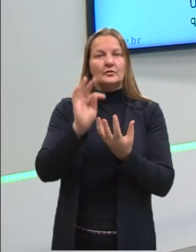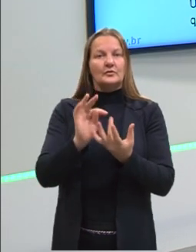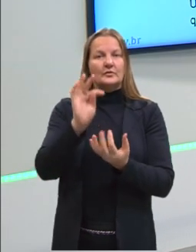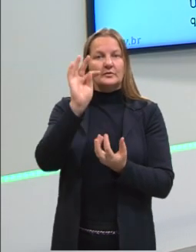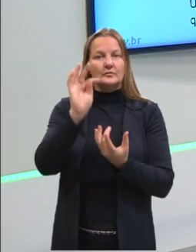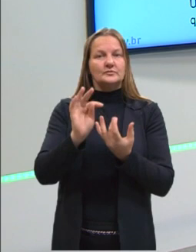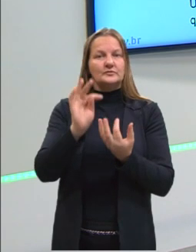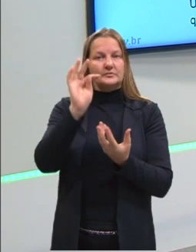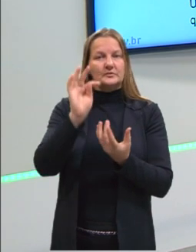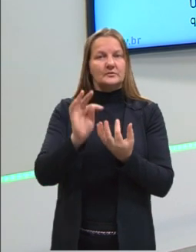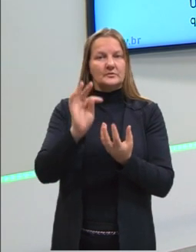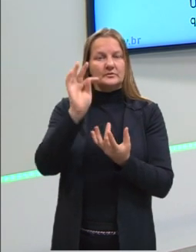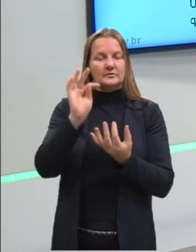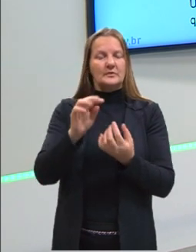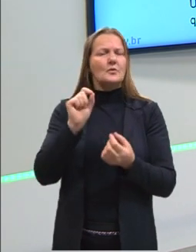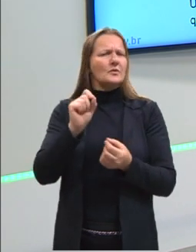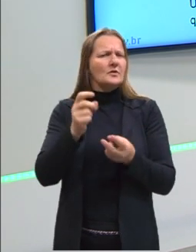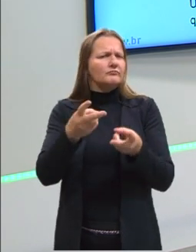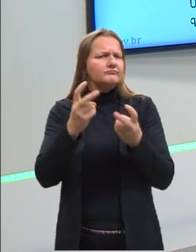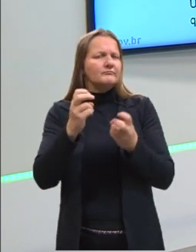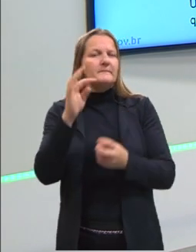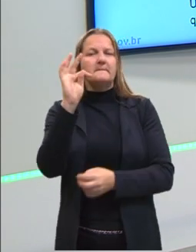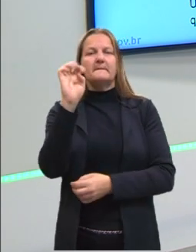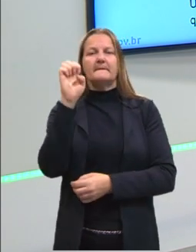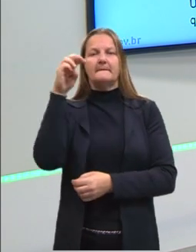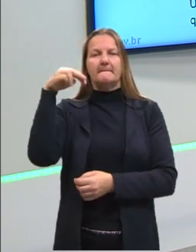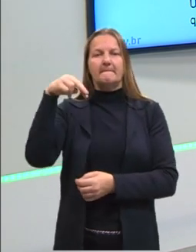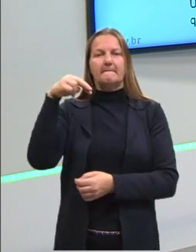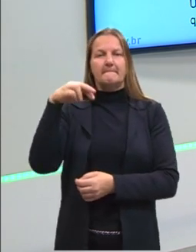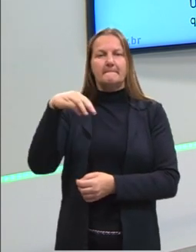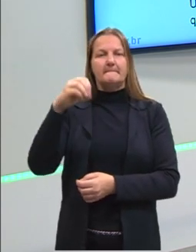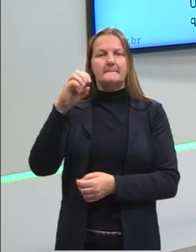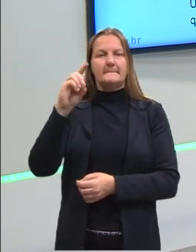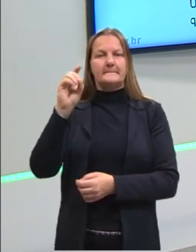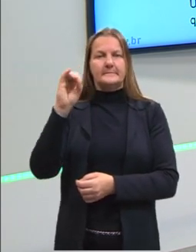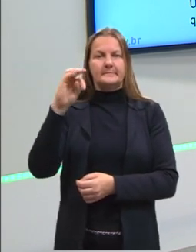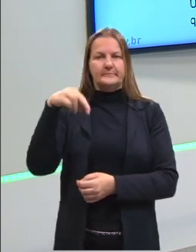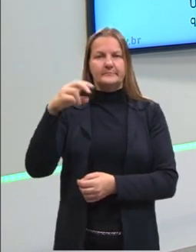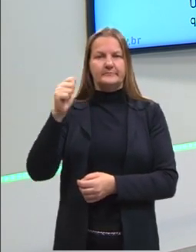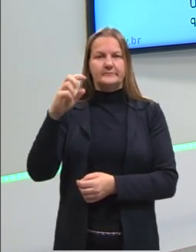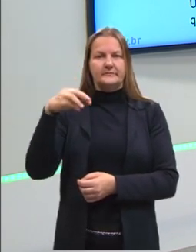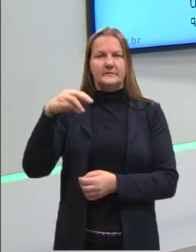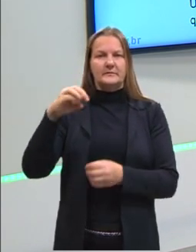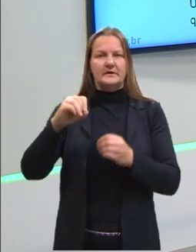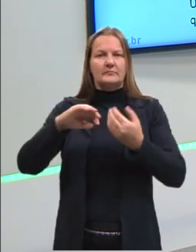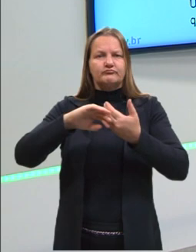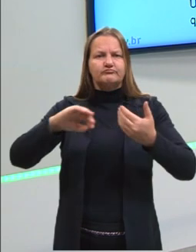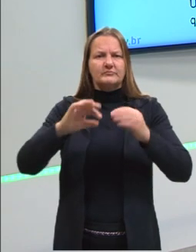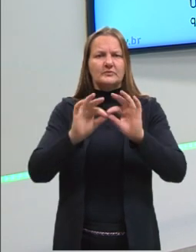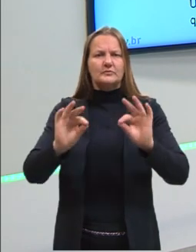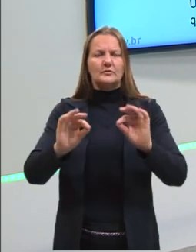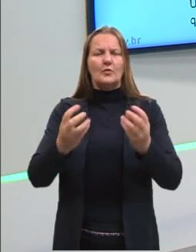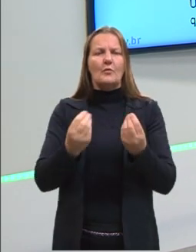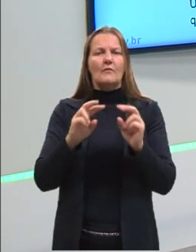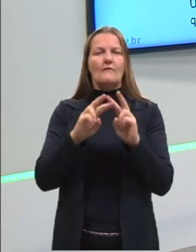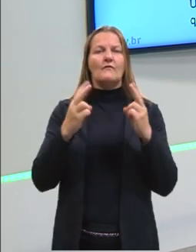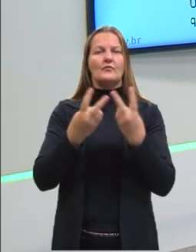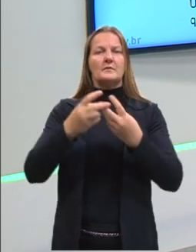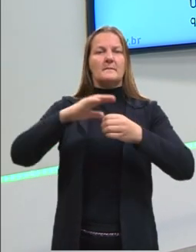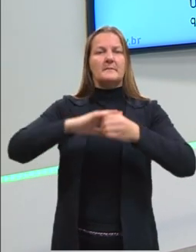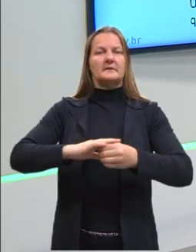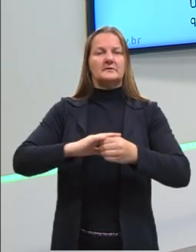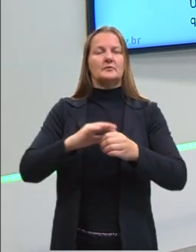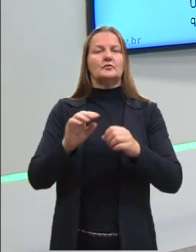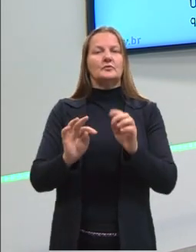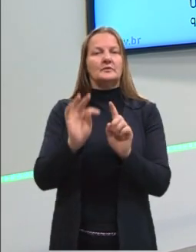consegue deduzir, simplificar uma certa substância, falando, então, o volume, a pressão e a